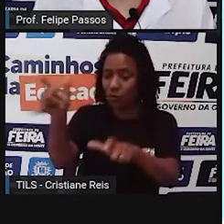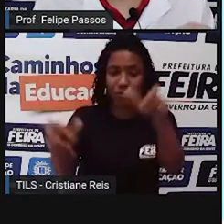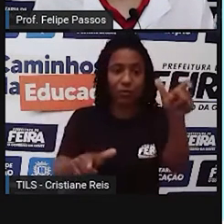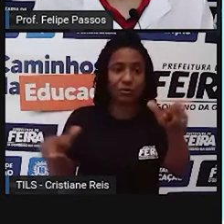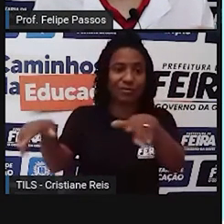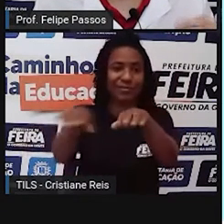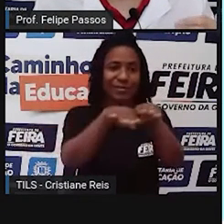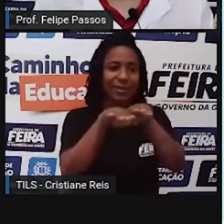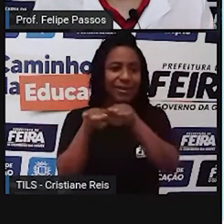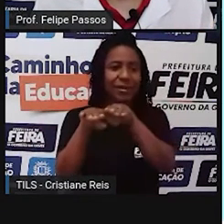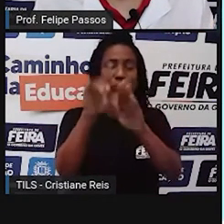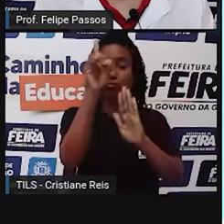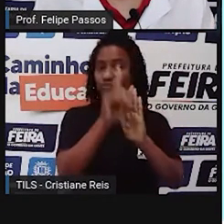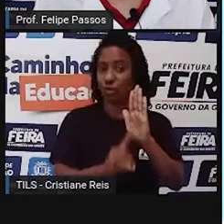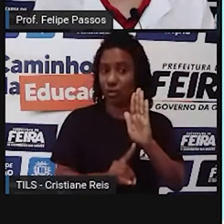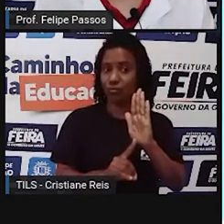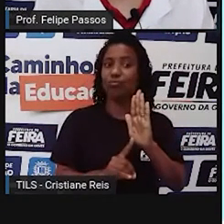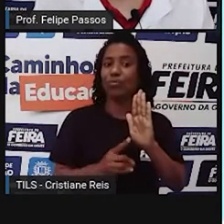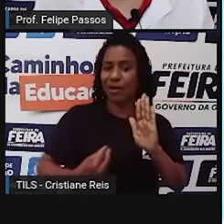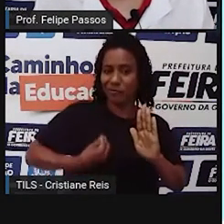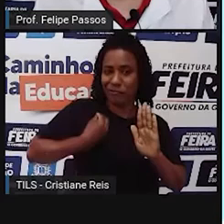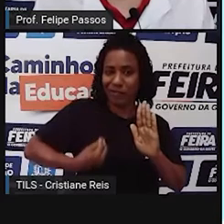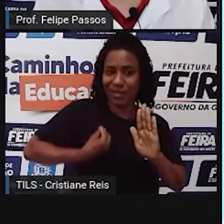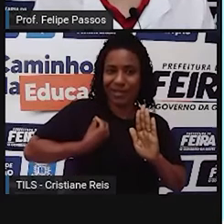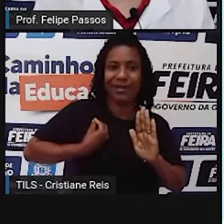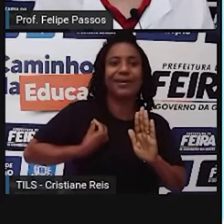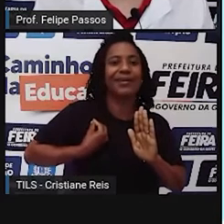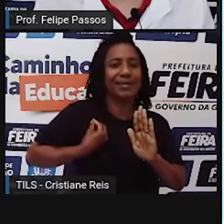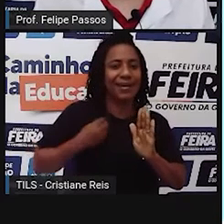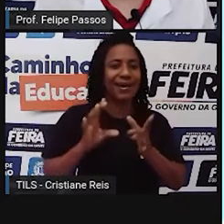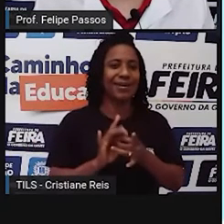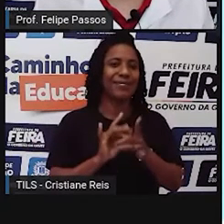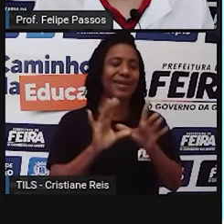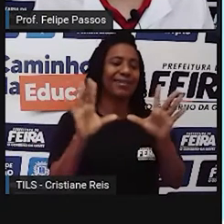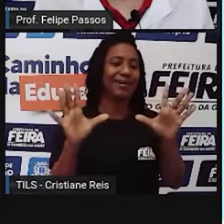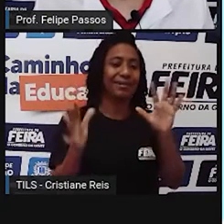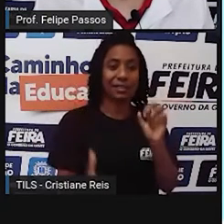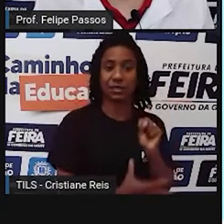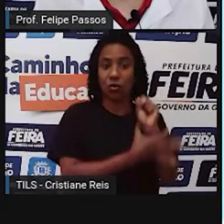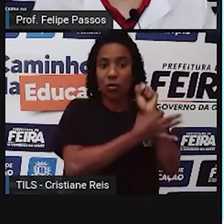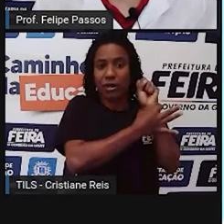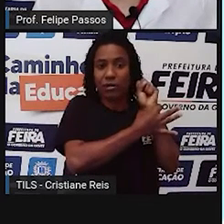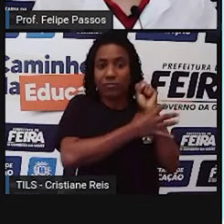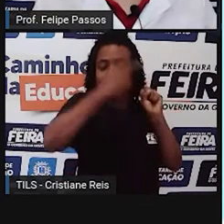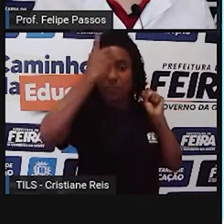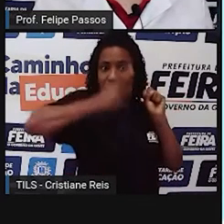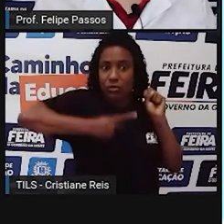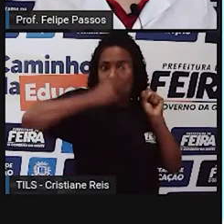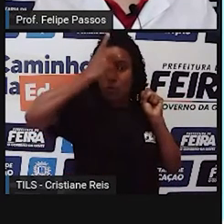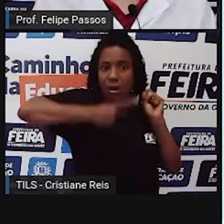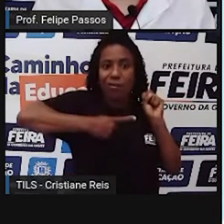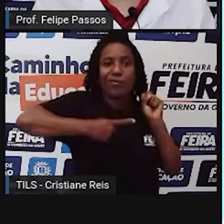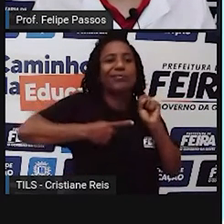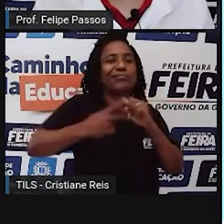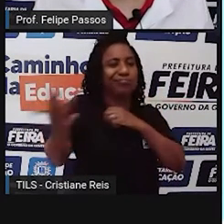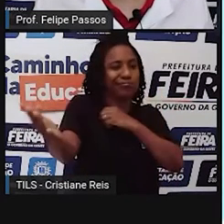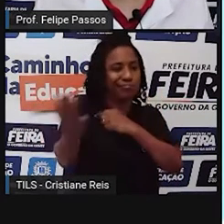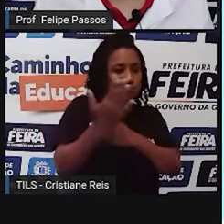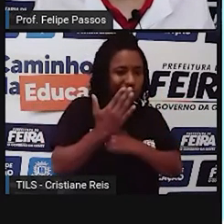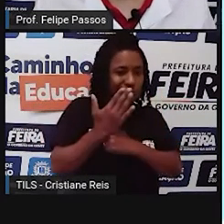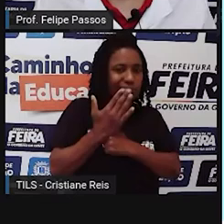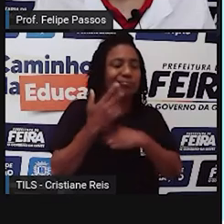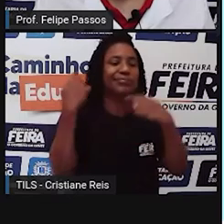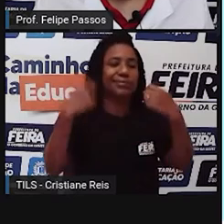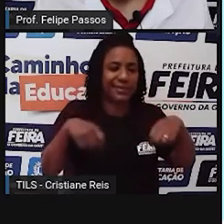tem o direito à vida, à liberdade e à segurança pessoal. Então, a gente, independente de onde você